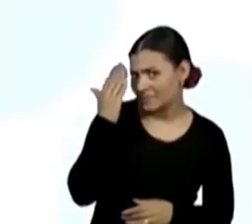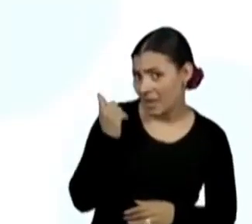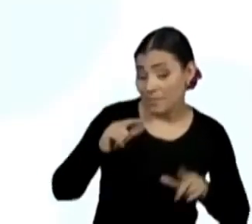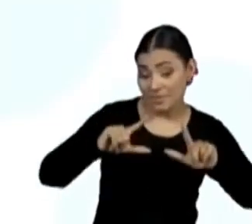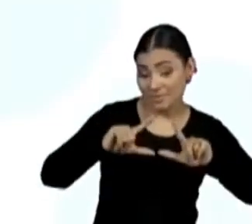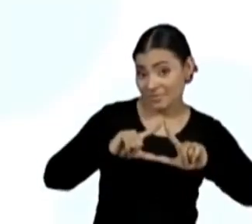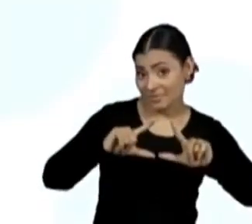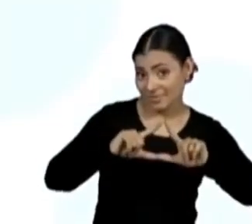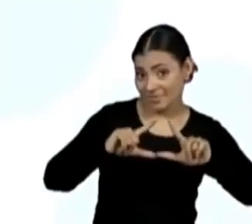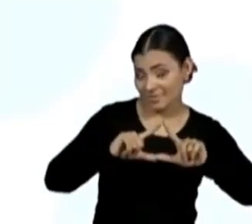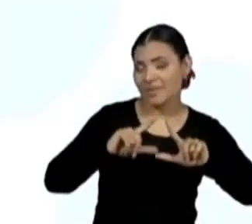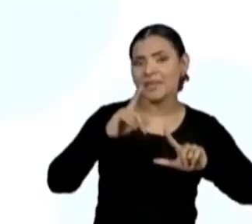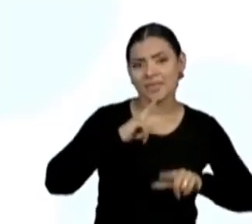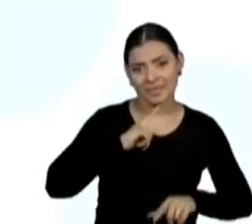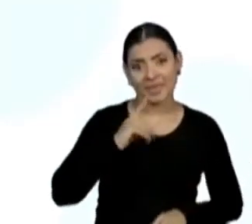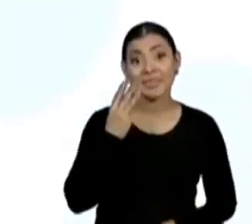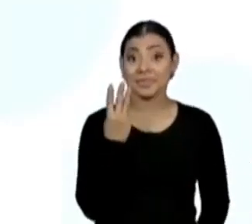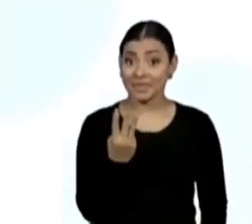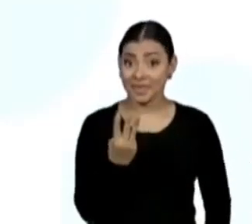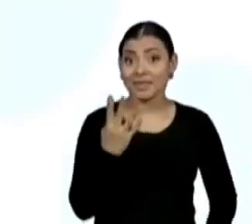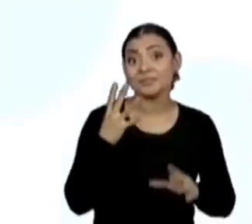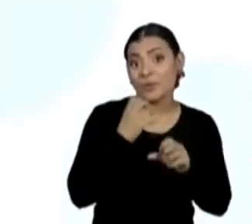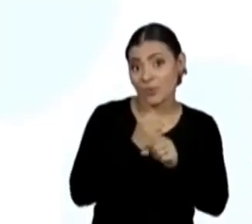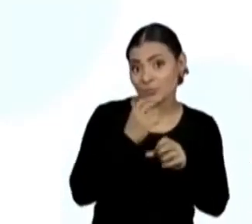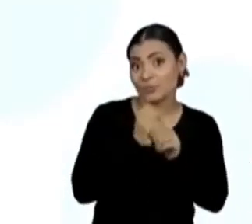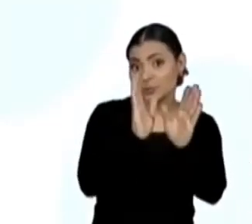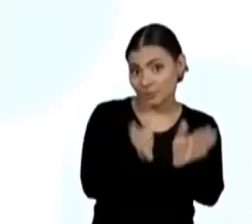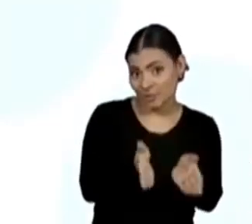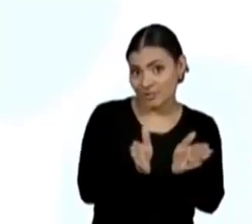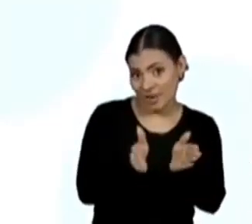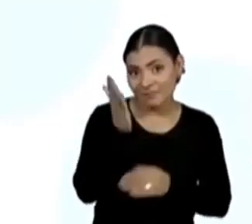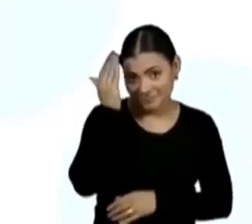sabemos que são três porque nós acabamos de fazer a contagem.